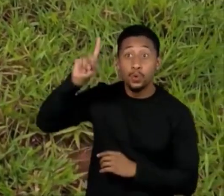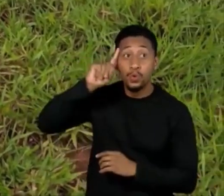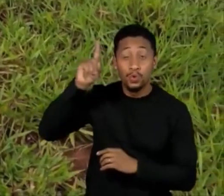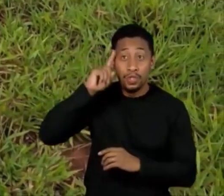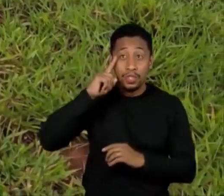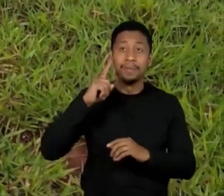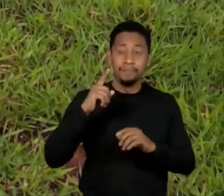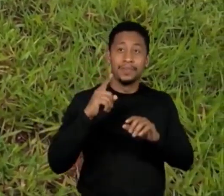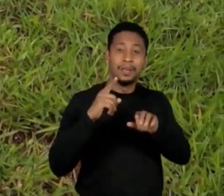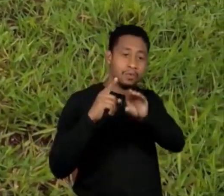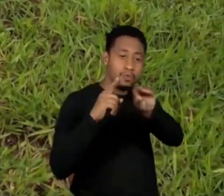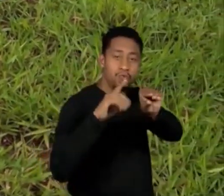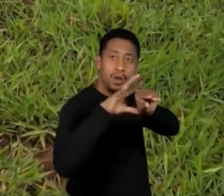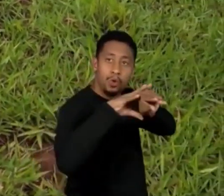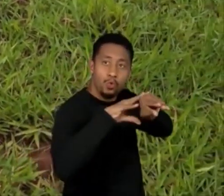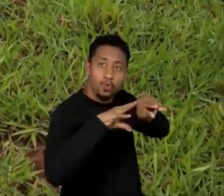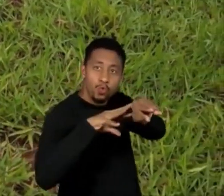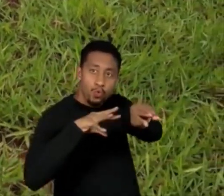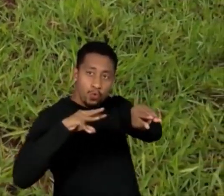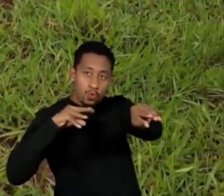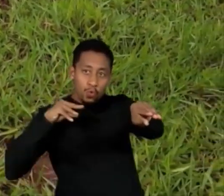nome de tamanduá bandeira.